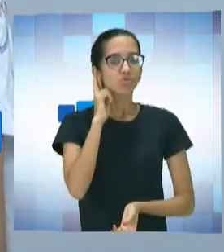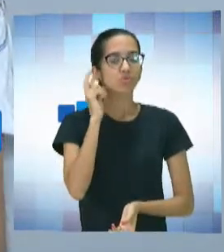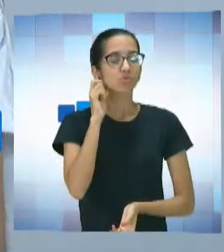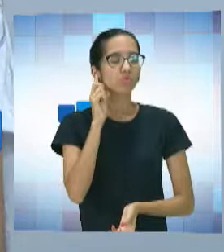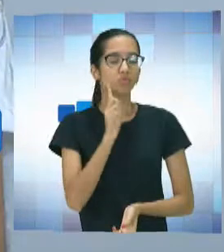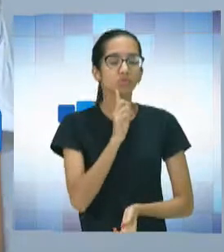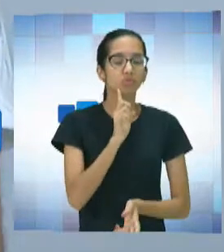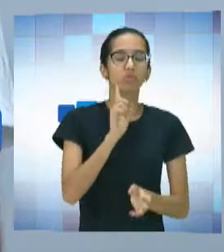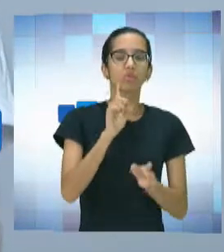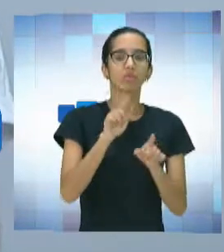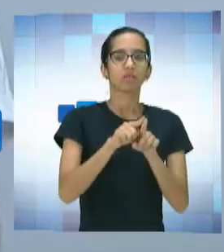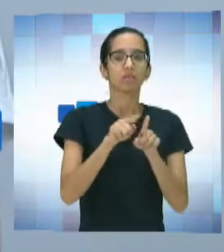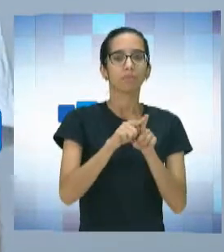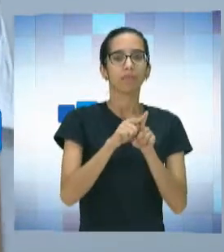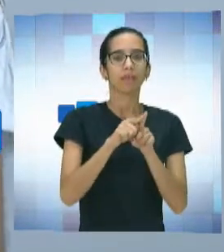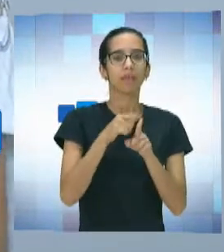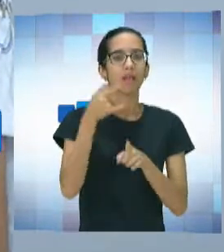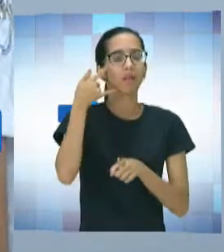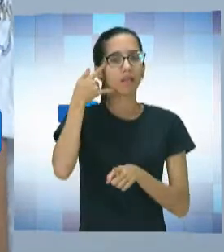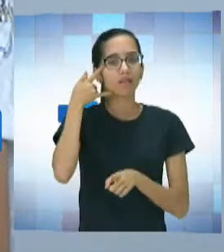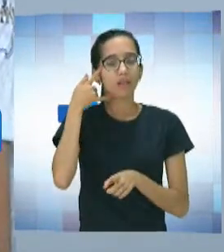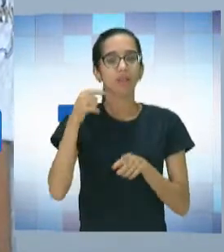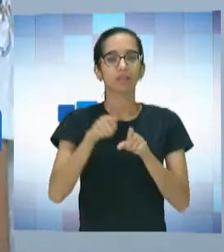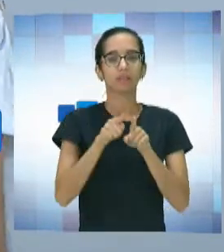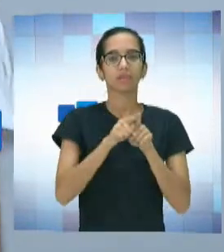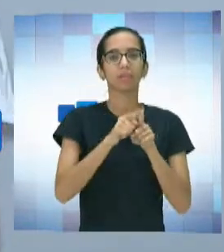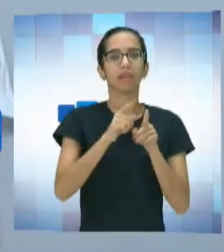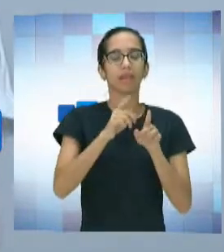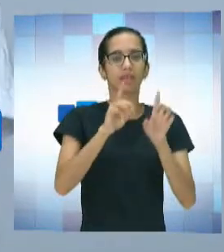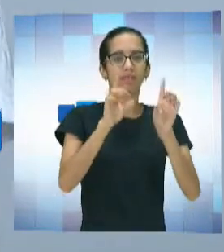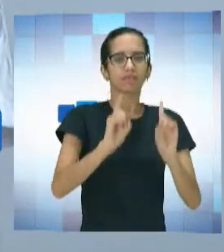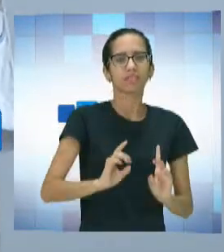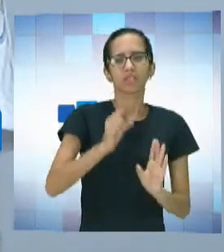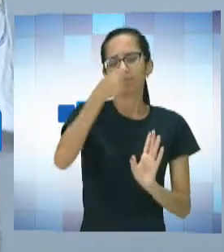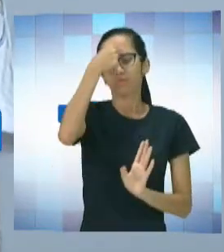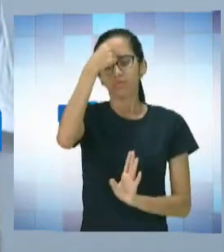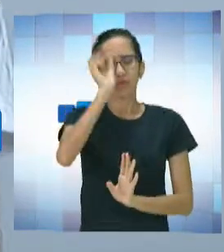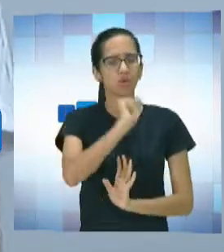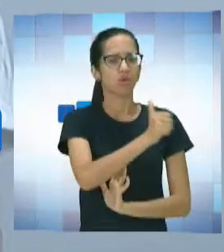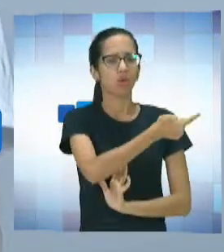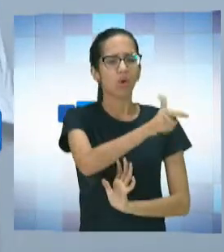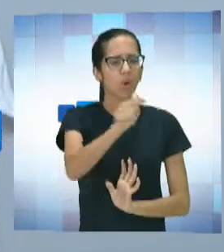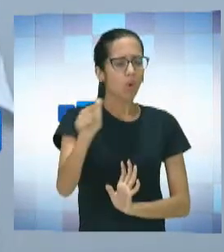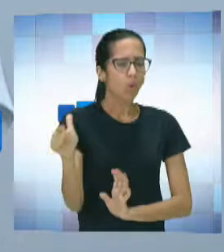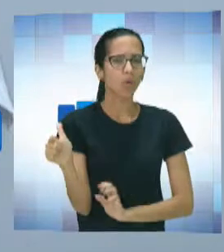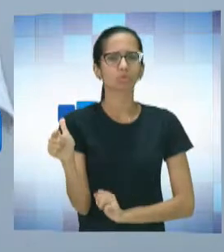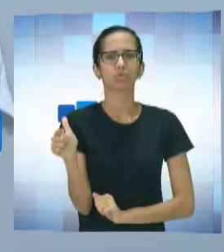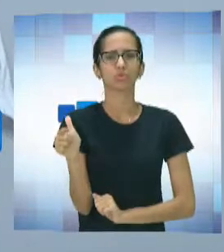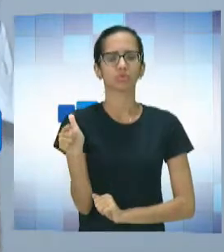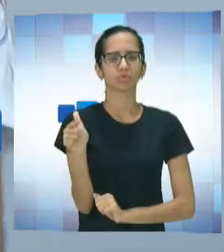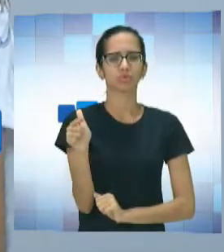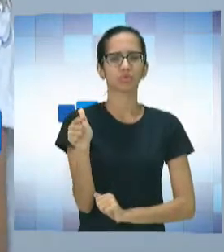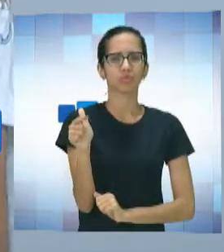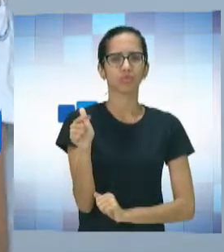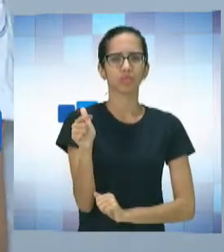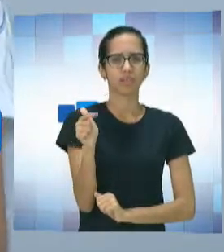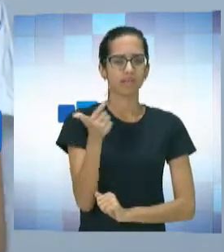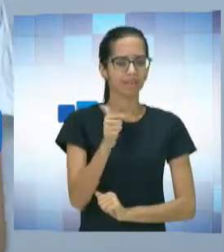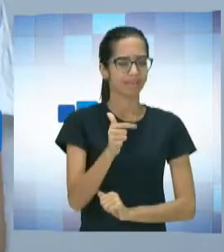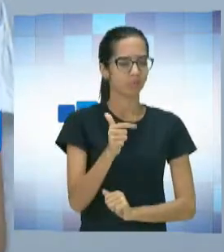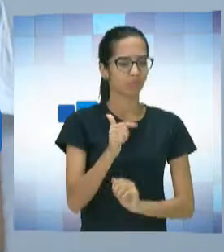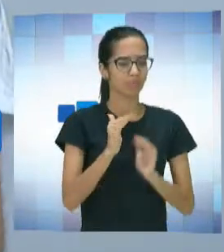Os Dow, né? Os deficientes intelectuais. Enfim, outras deficiências que não têm escolas